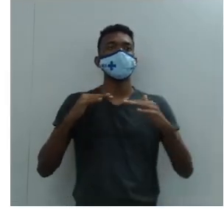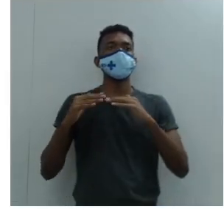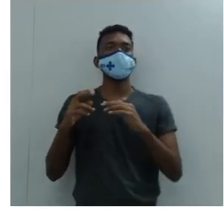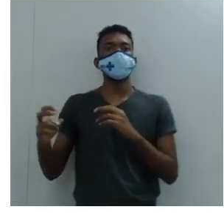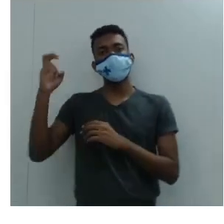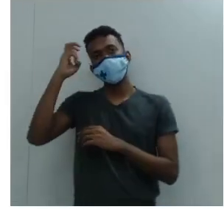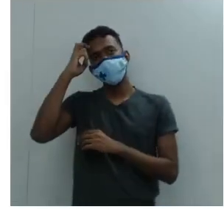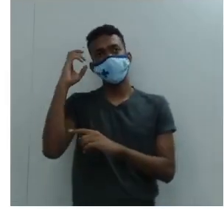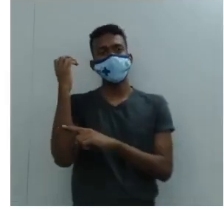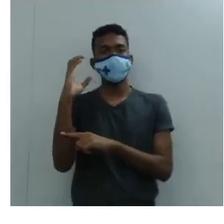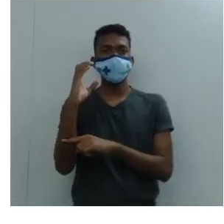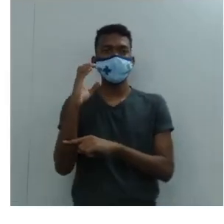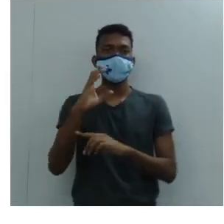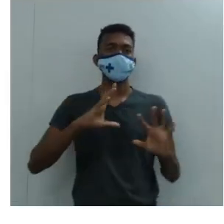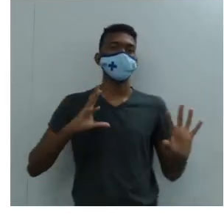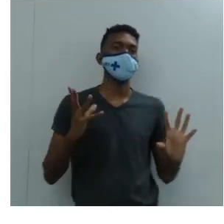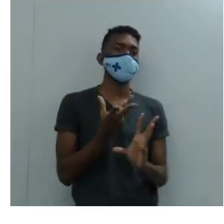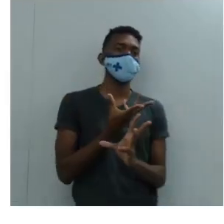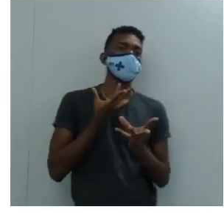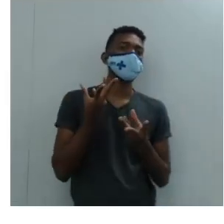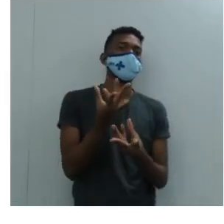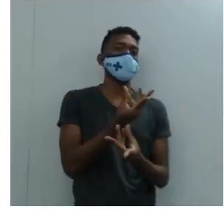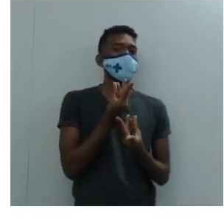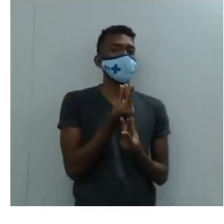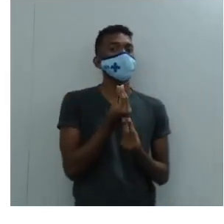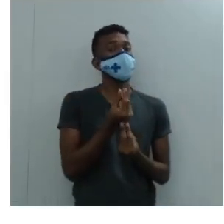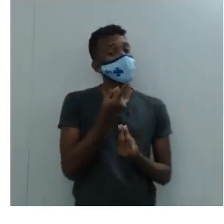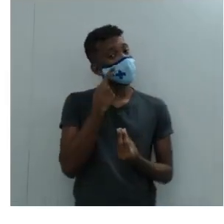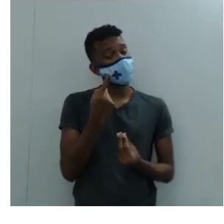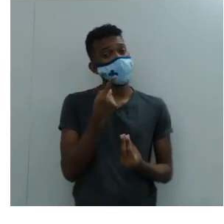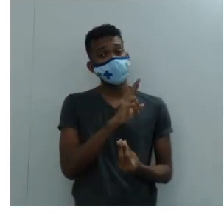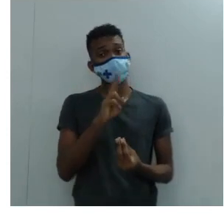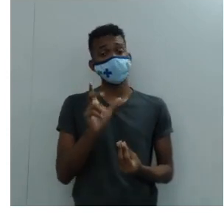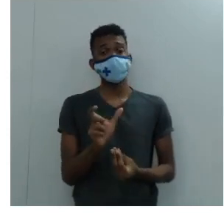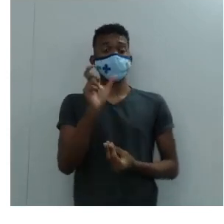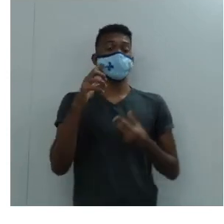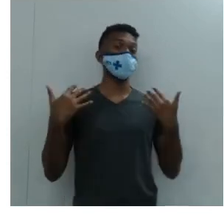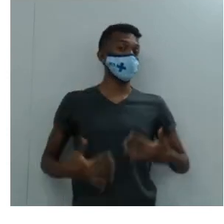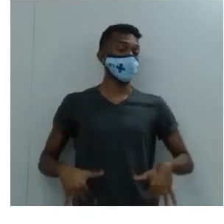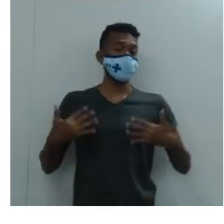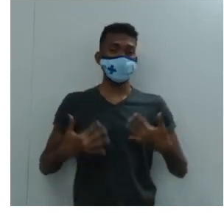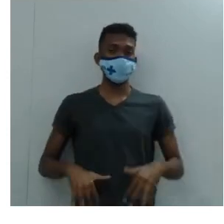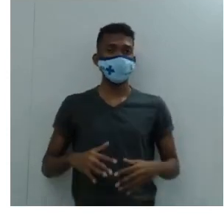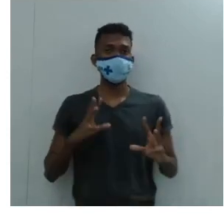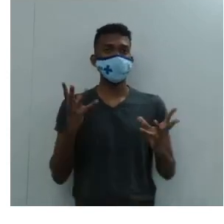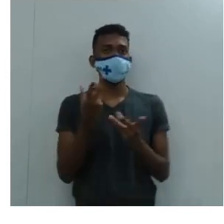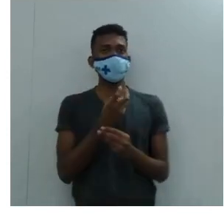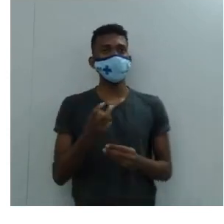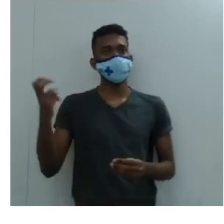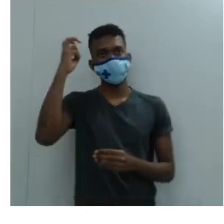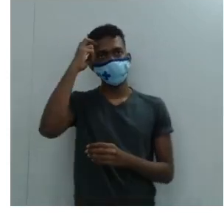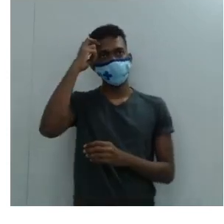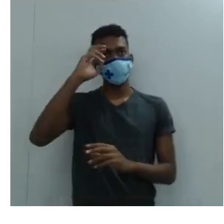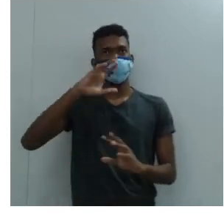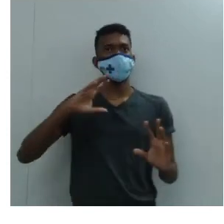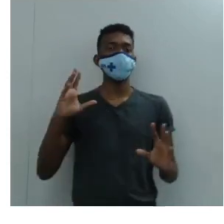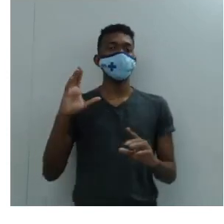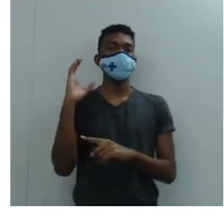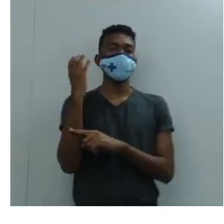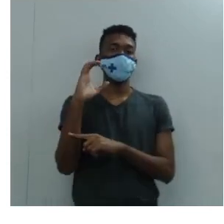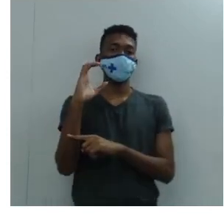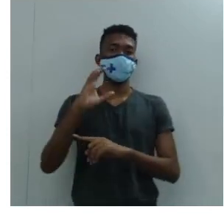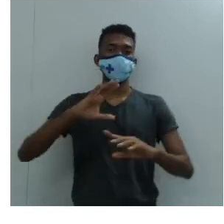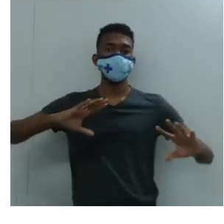científico, artístico, olha que nome, né? Renascimento cultural, científico e